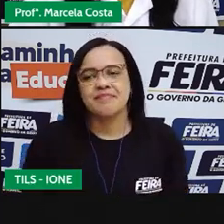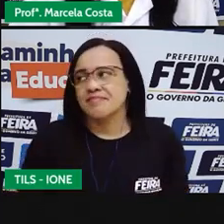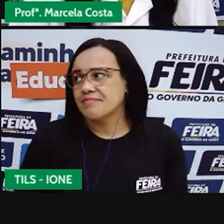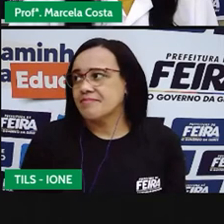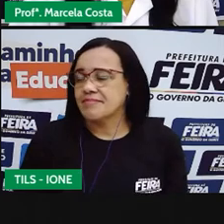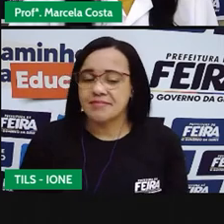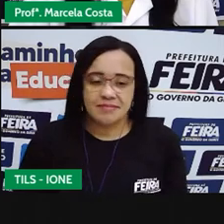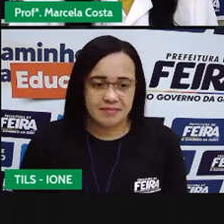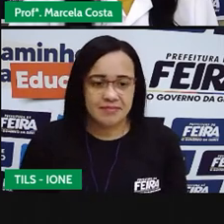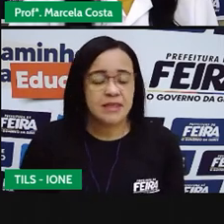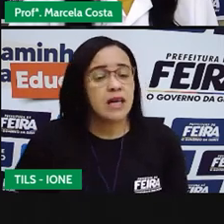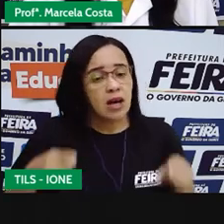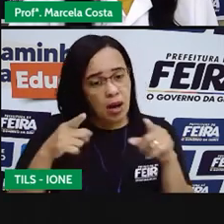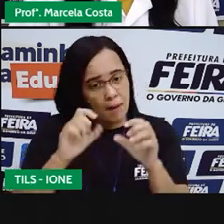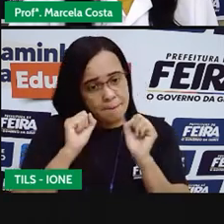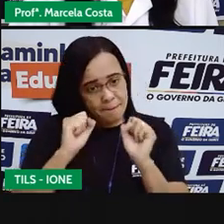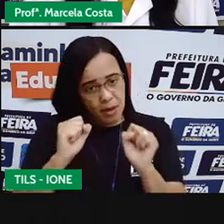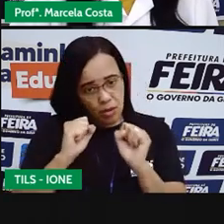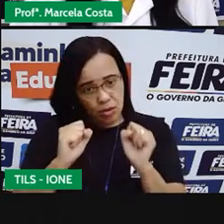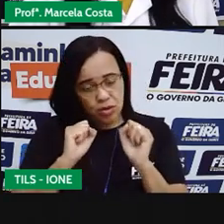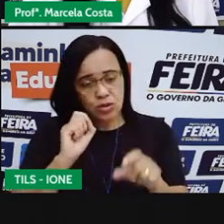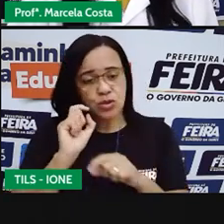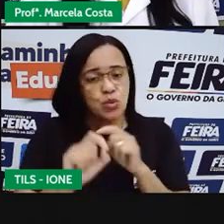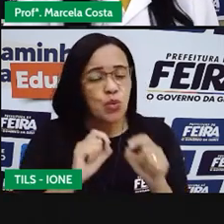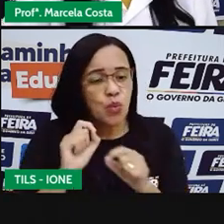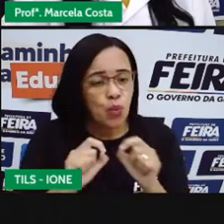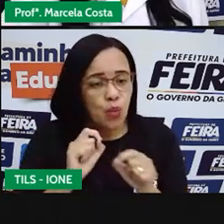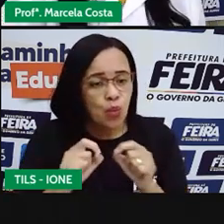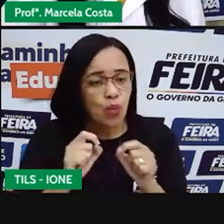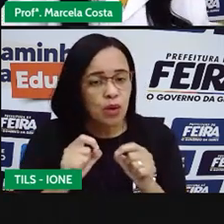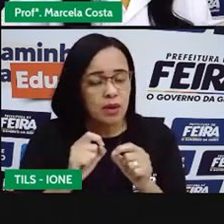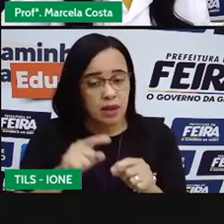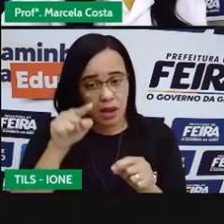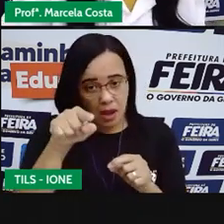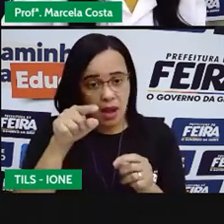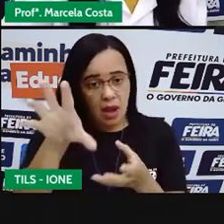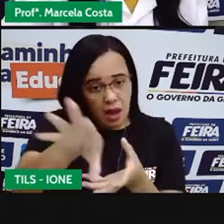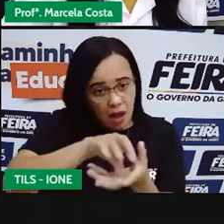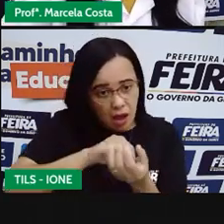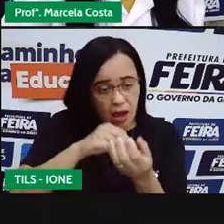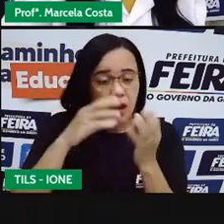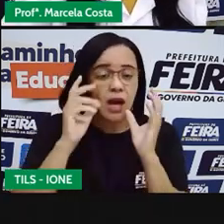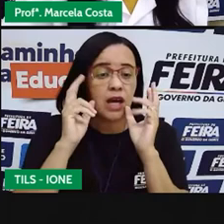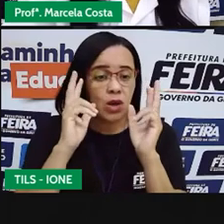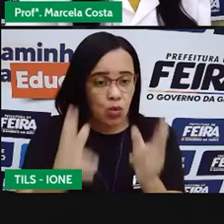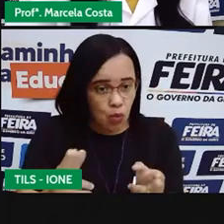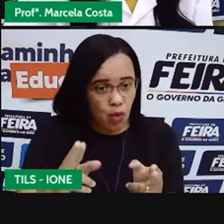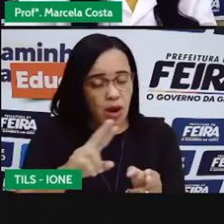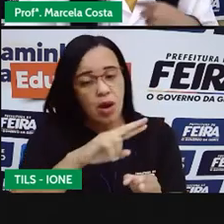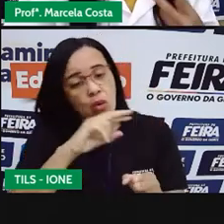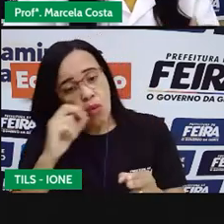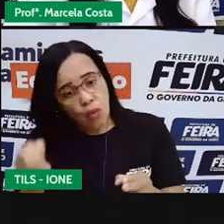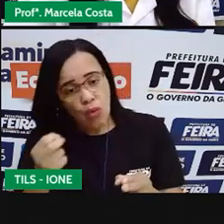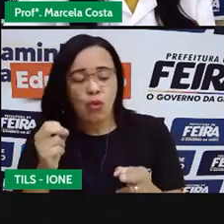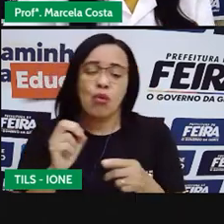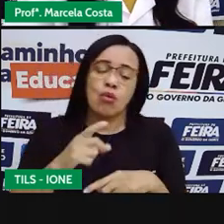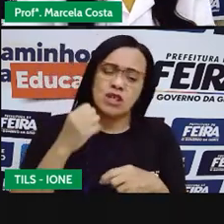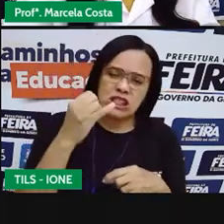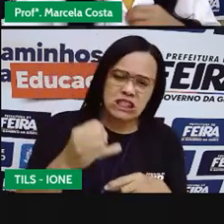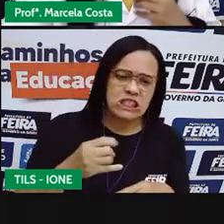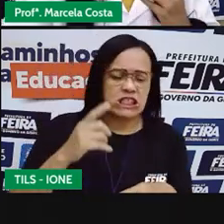você pode fazer desse jeito ou se você tiver algum material concreto em casa com